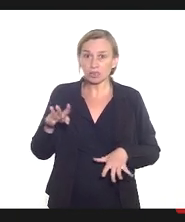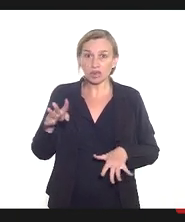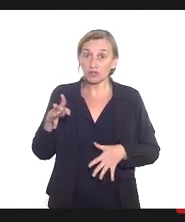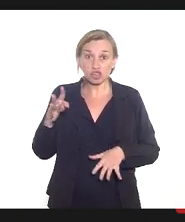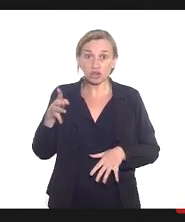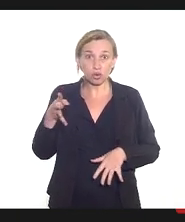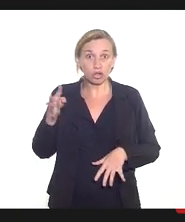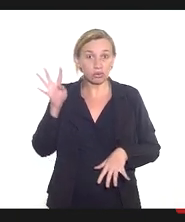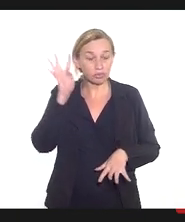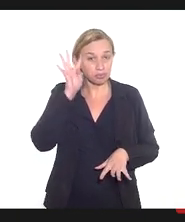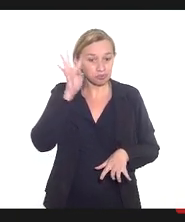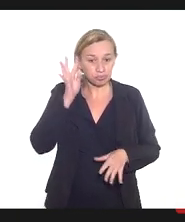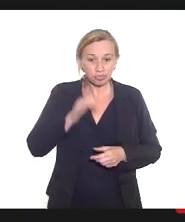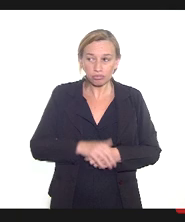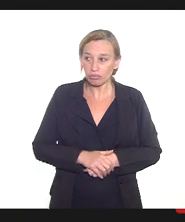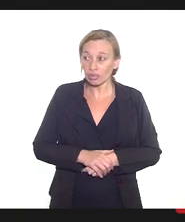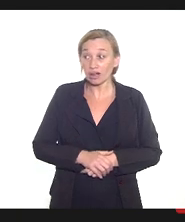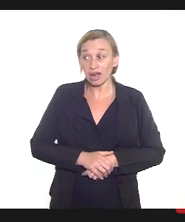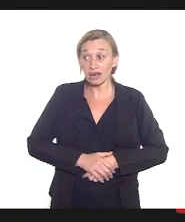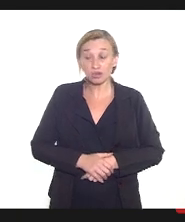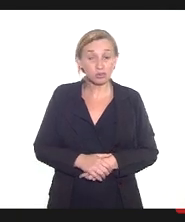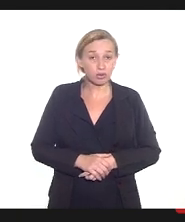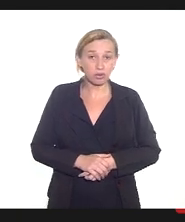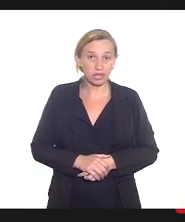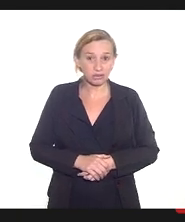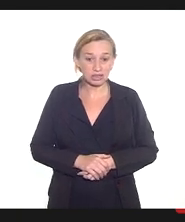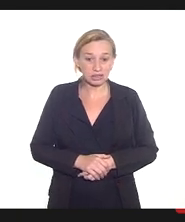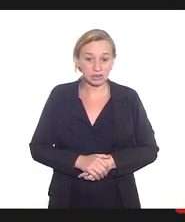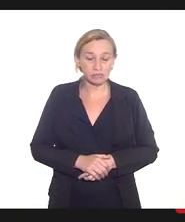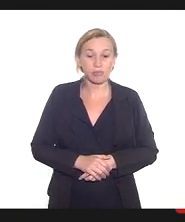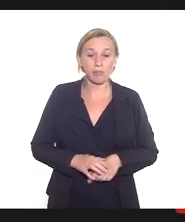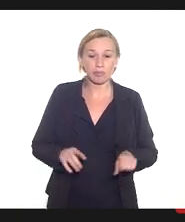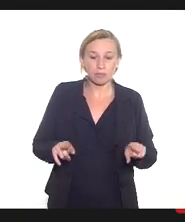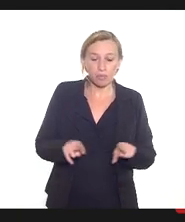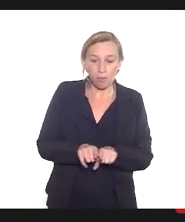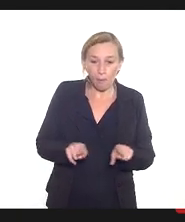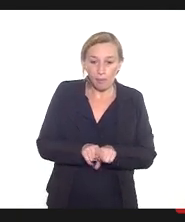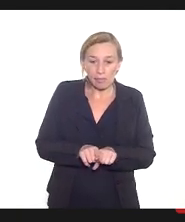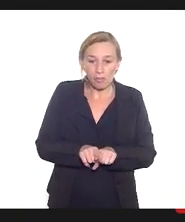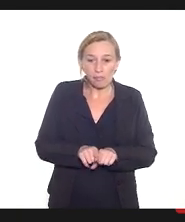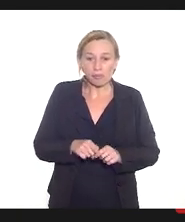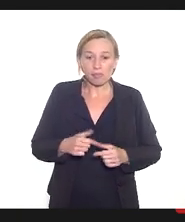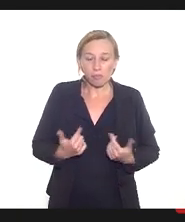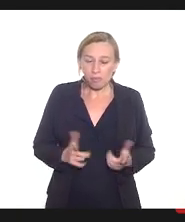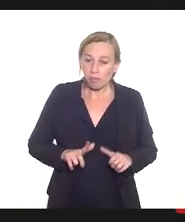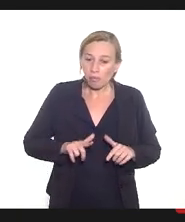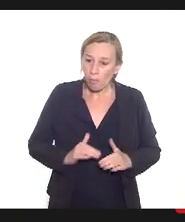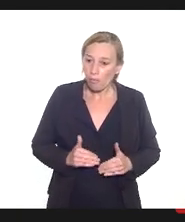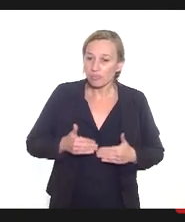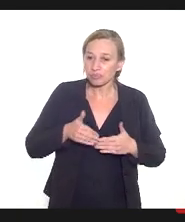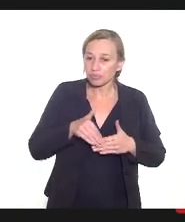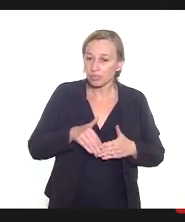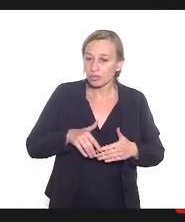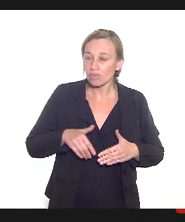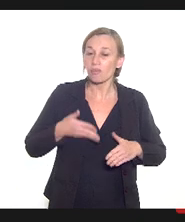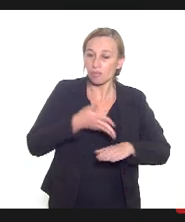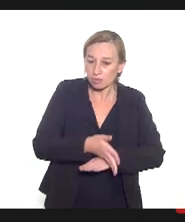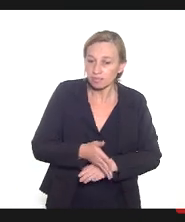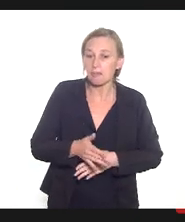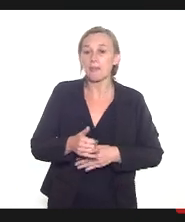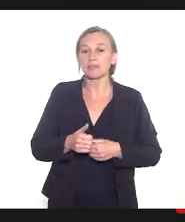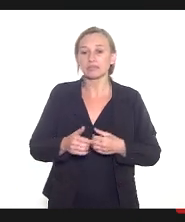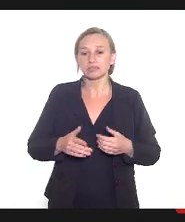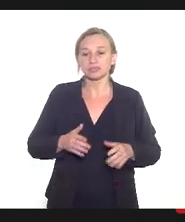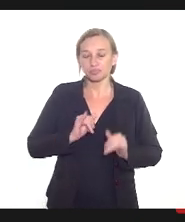republicação com essas informações mas também uma forma de chegar a informação